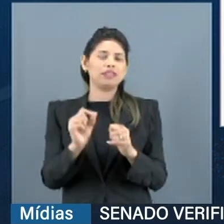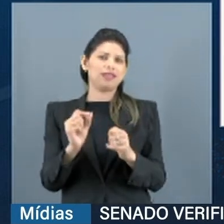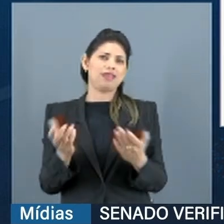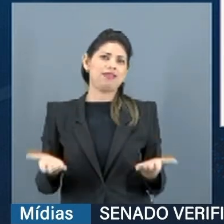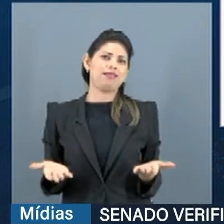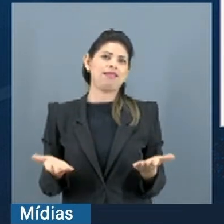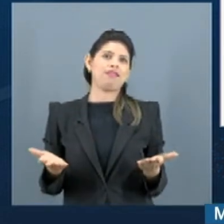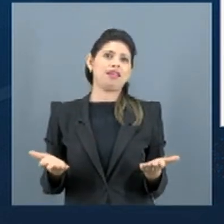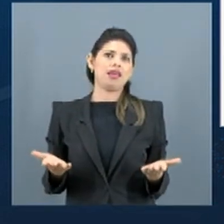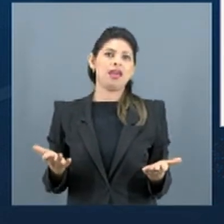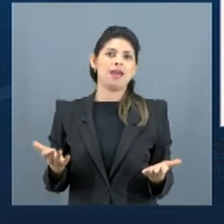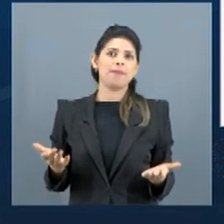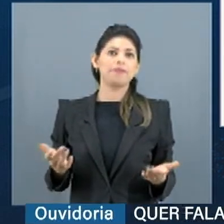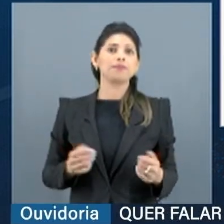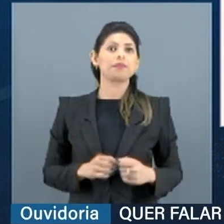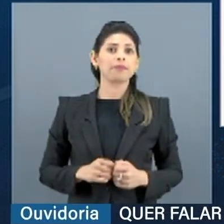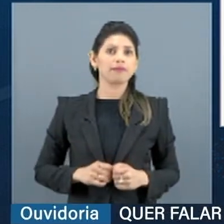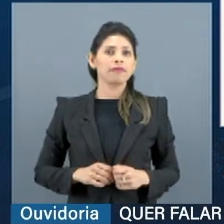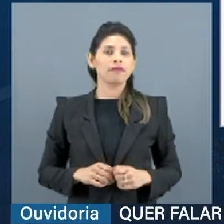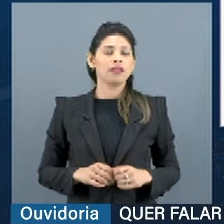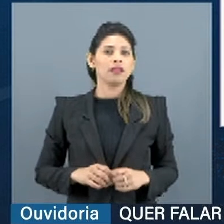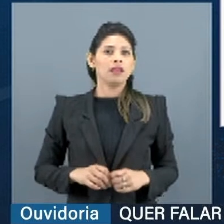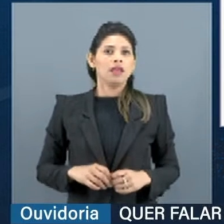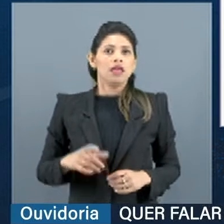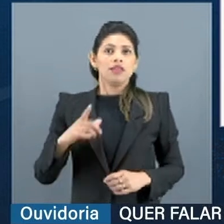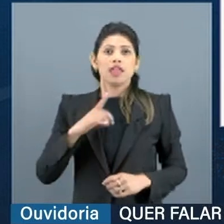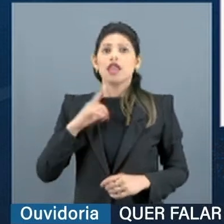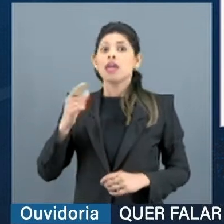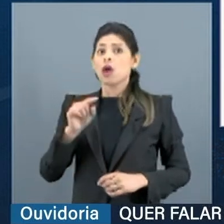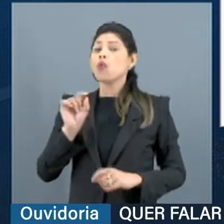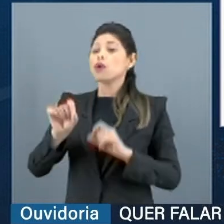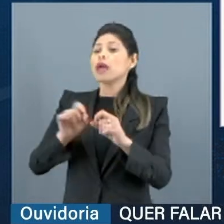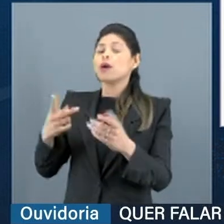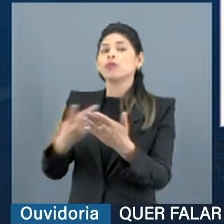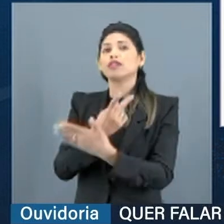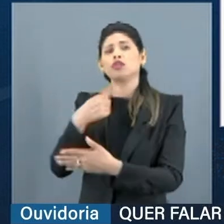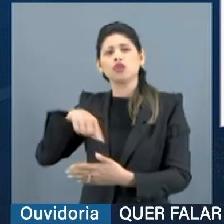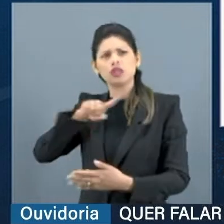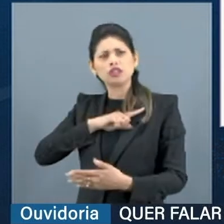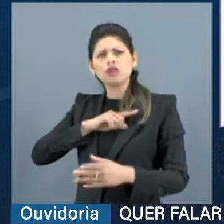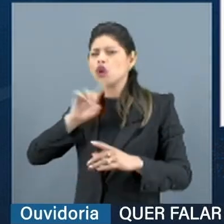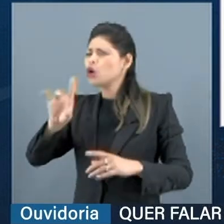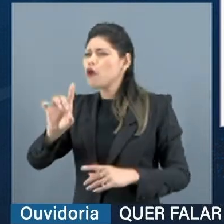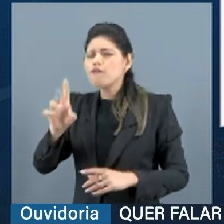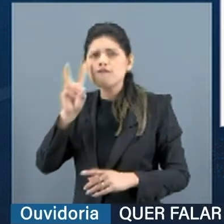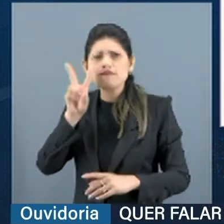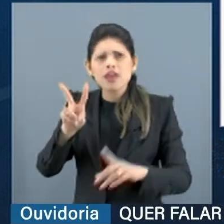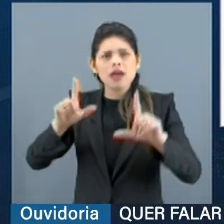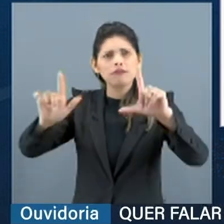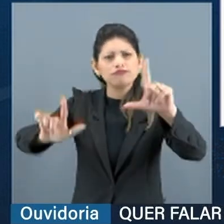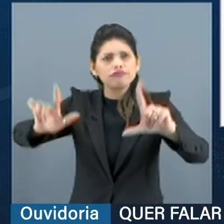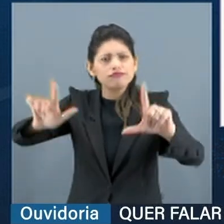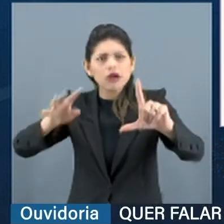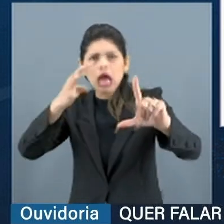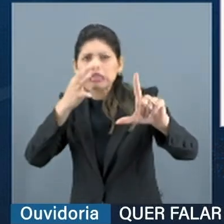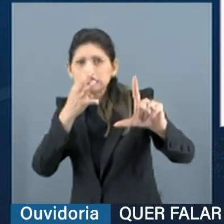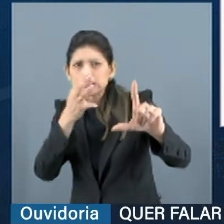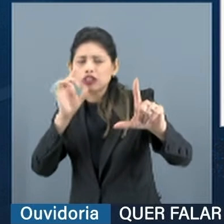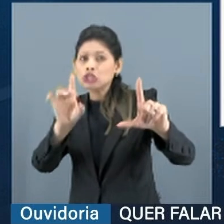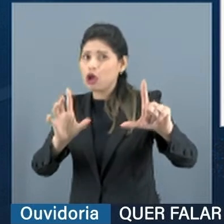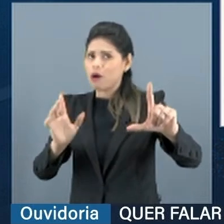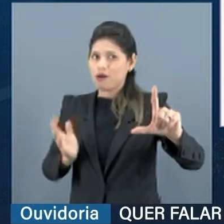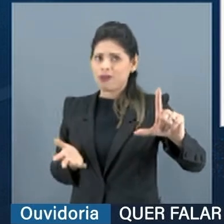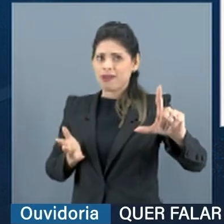terroristas. Como eu disse, que a gente assiste nos jornais, o Brasil é um país pacífico. A gente não vê atos de terrorismo. E veja,